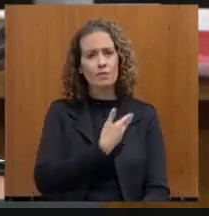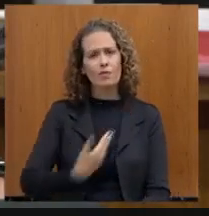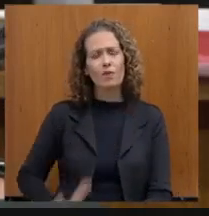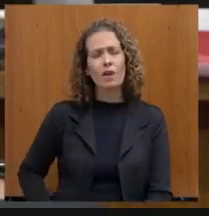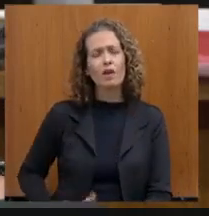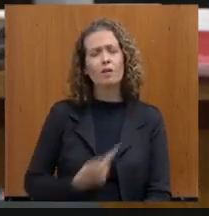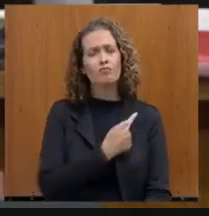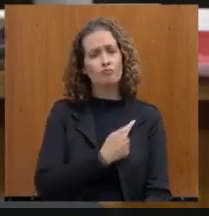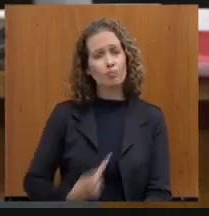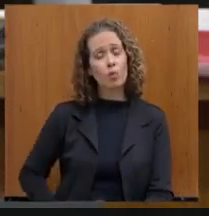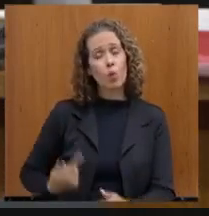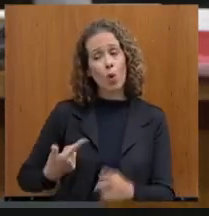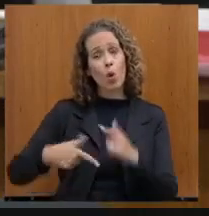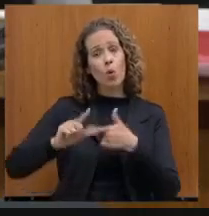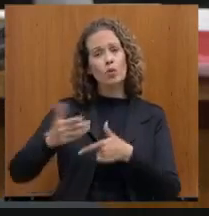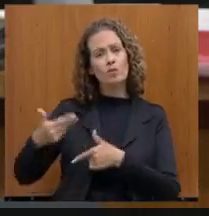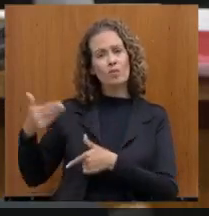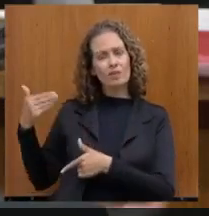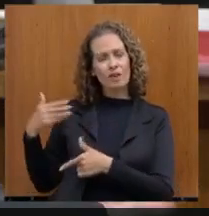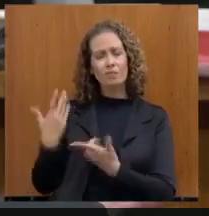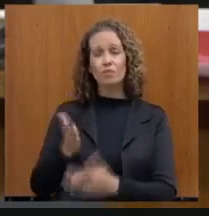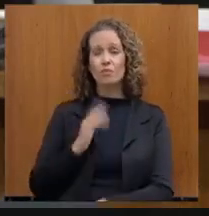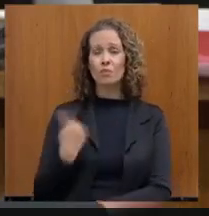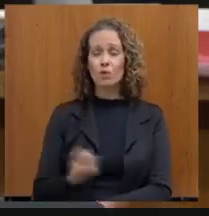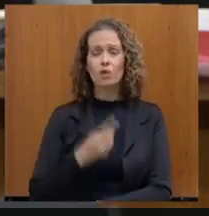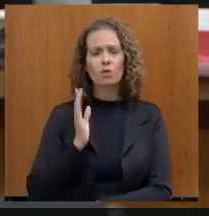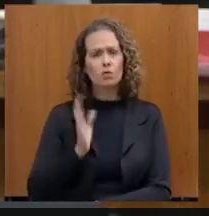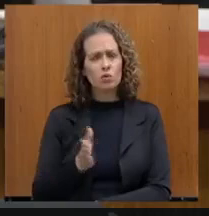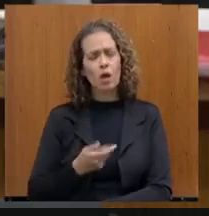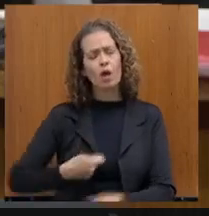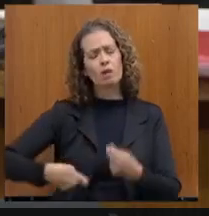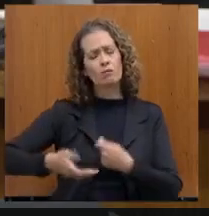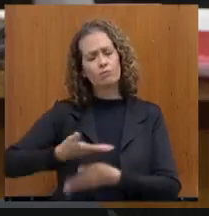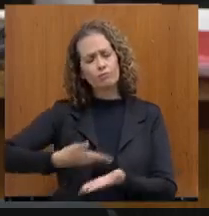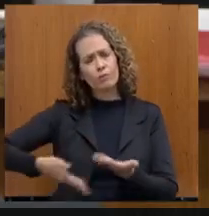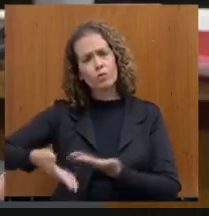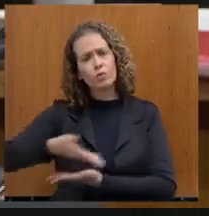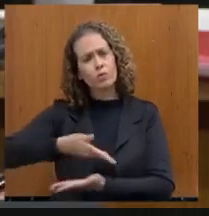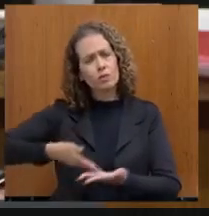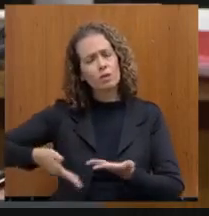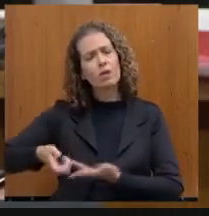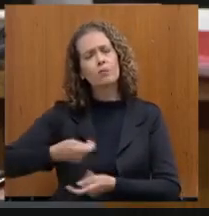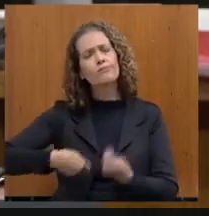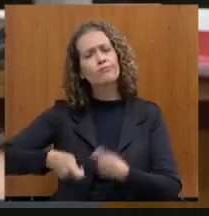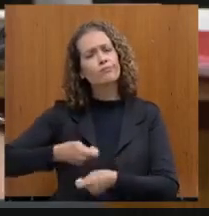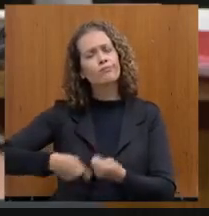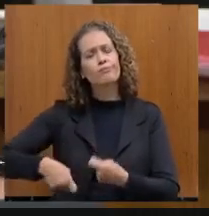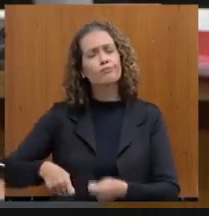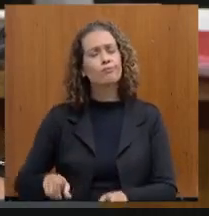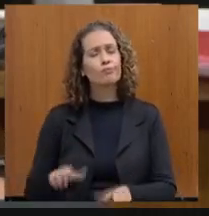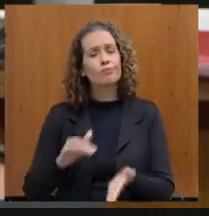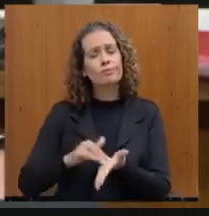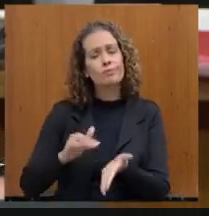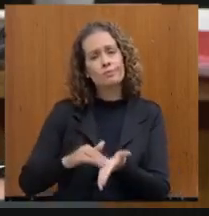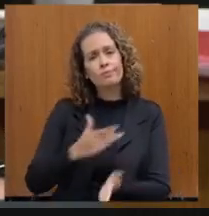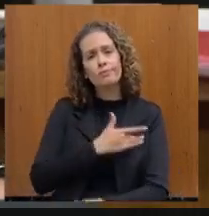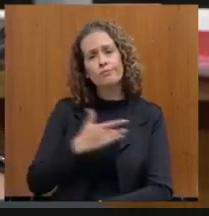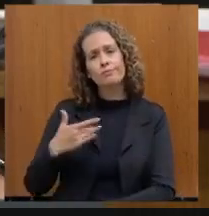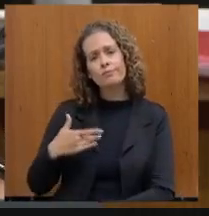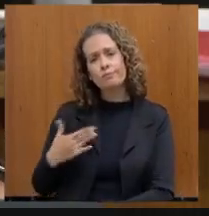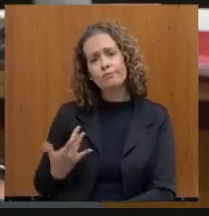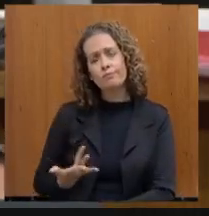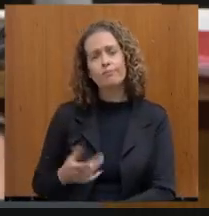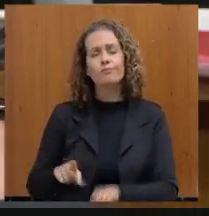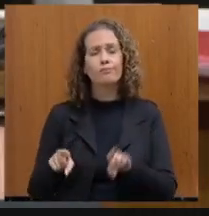já apresentou a conta. Nós estamos em negociação com o Tribunal de Contas, com o Ministério Público, com a Secretaria de Saúde, no sentido de fazer o equacionamento